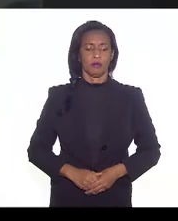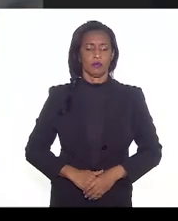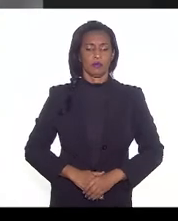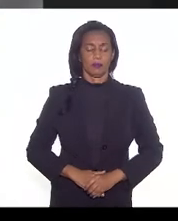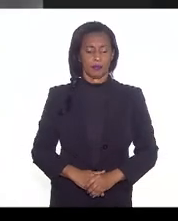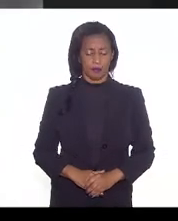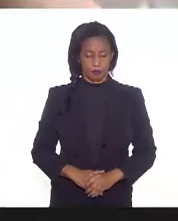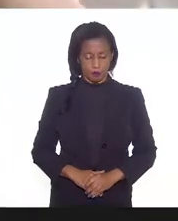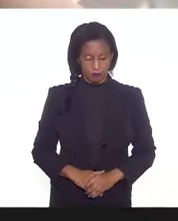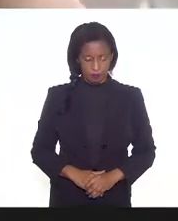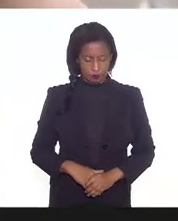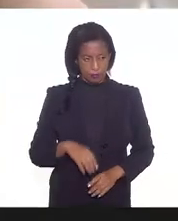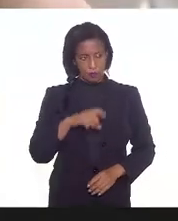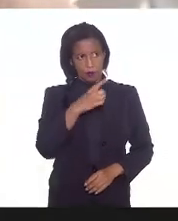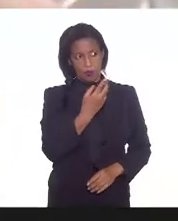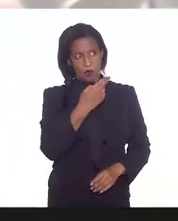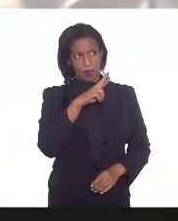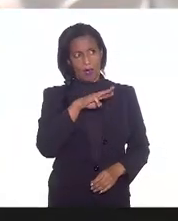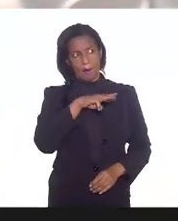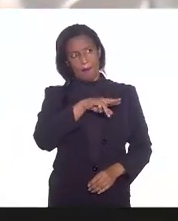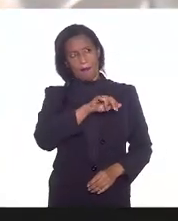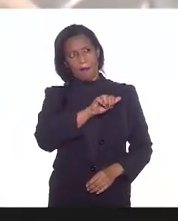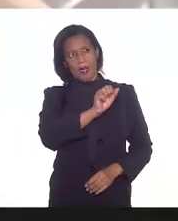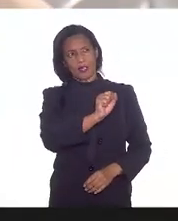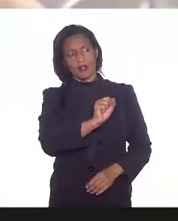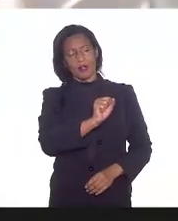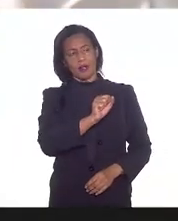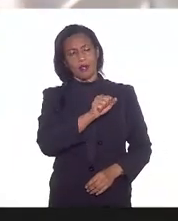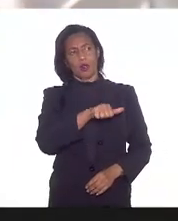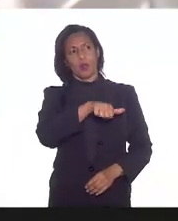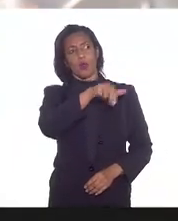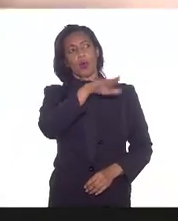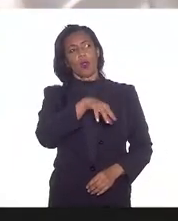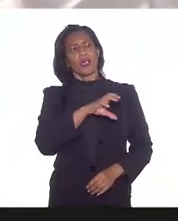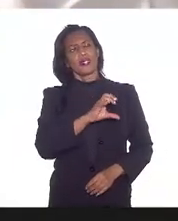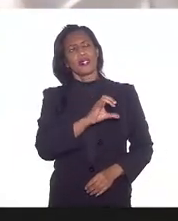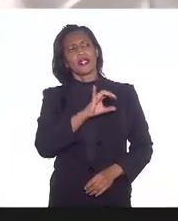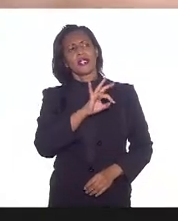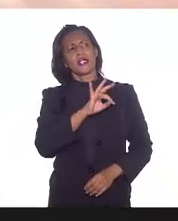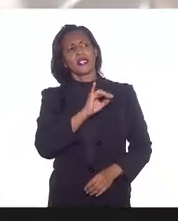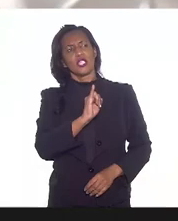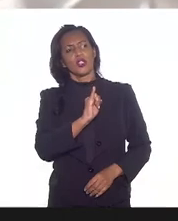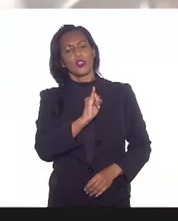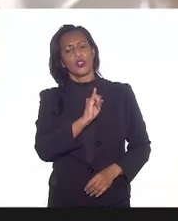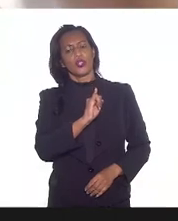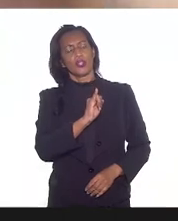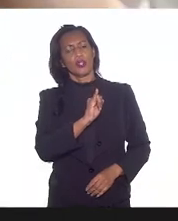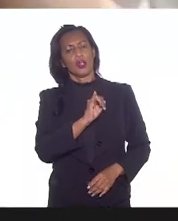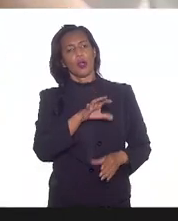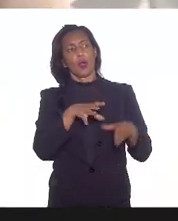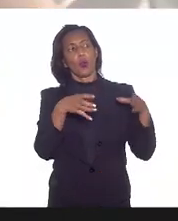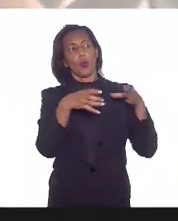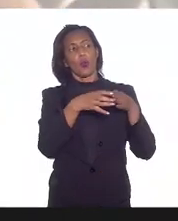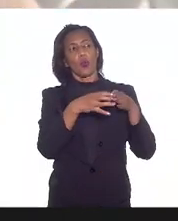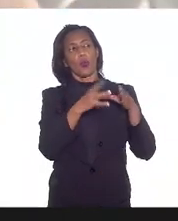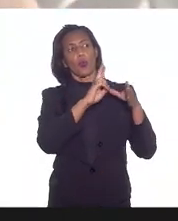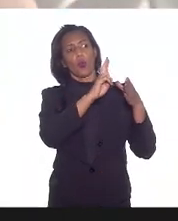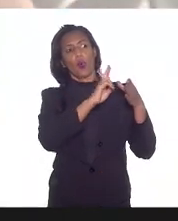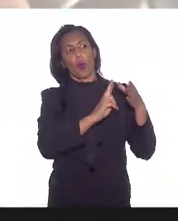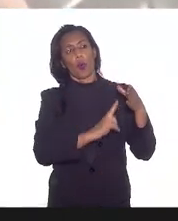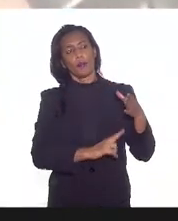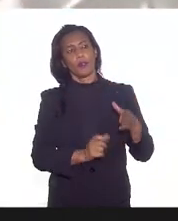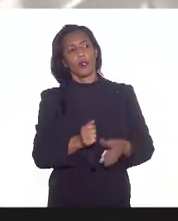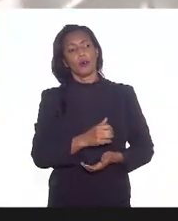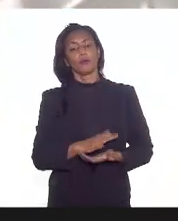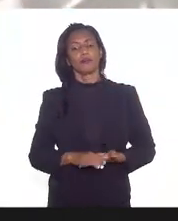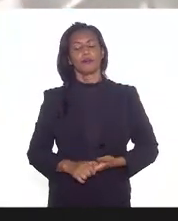doutora Márcia quais os integrantes do CIT eu não vou responder é uma pergunta que o Alexandre está pedindo aqui